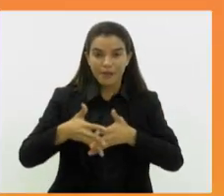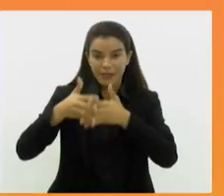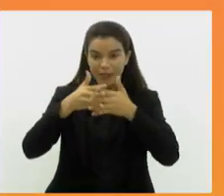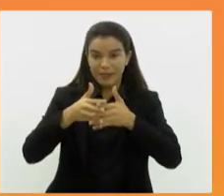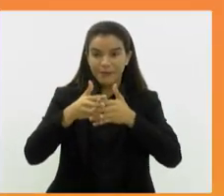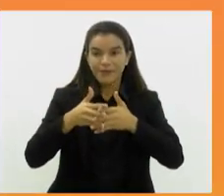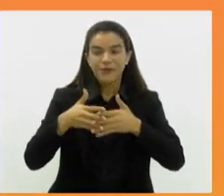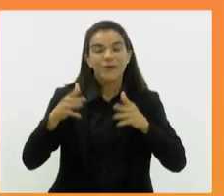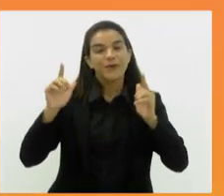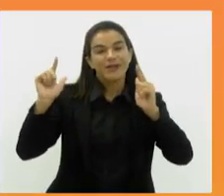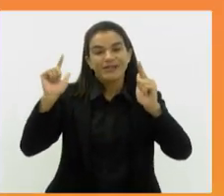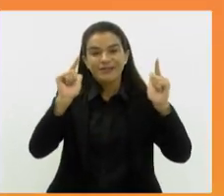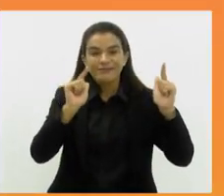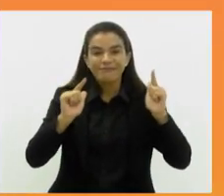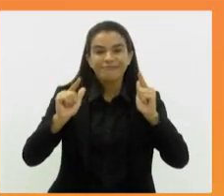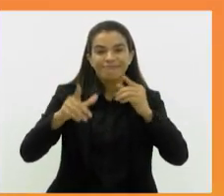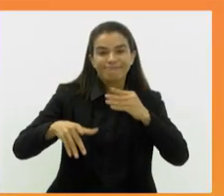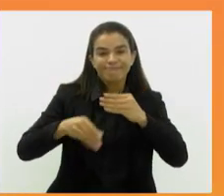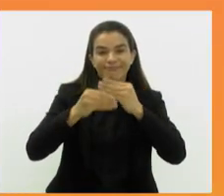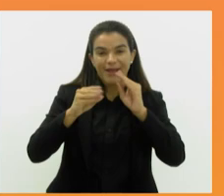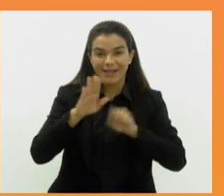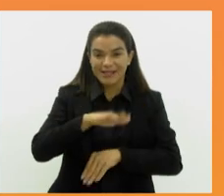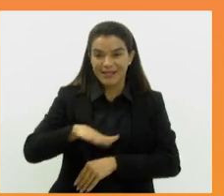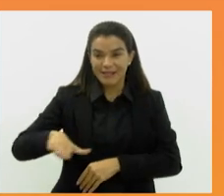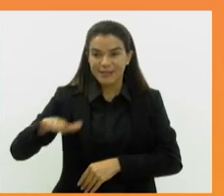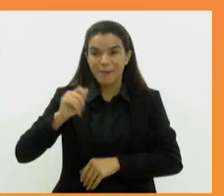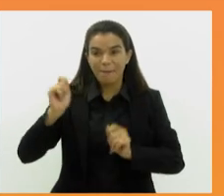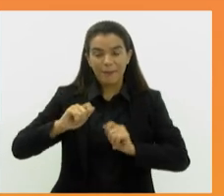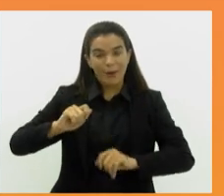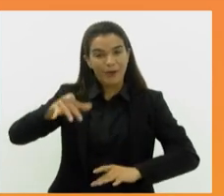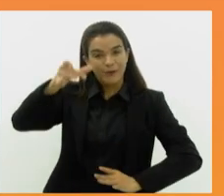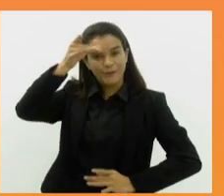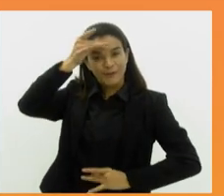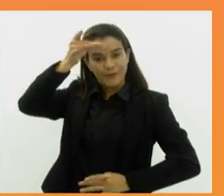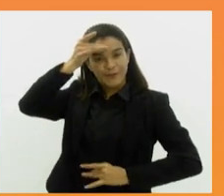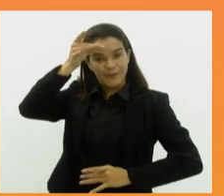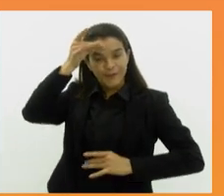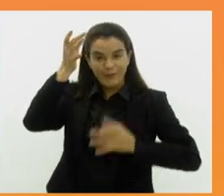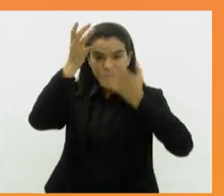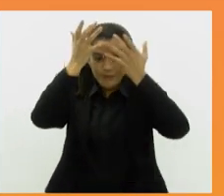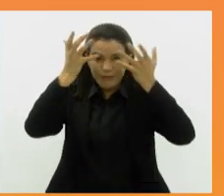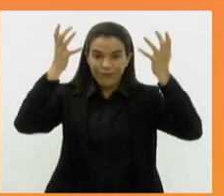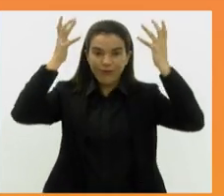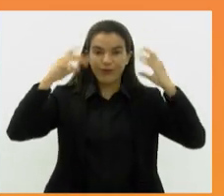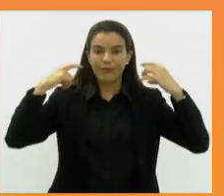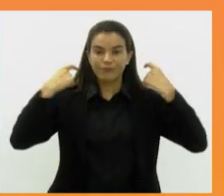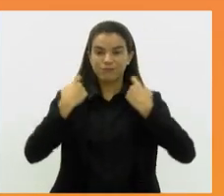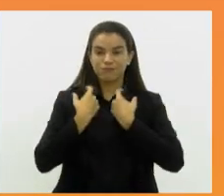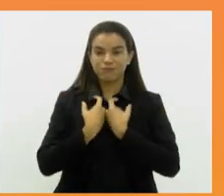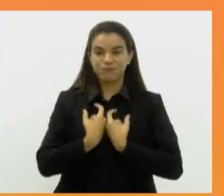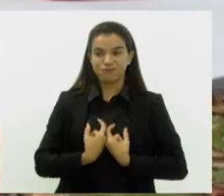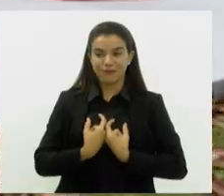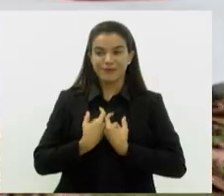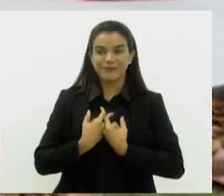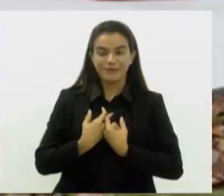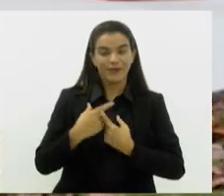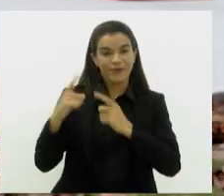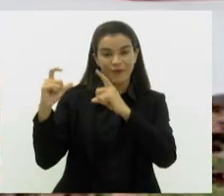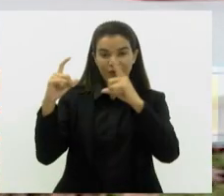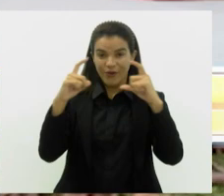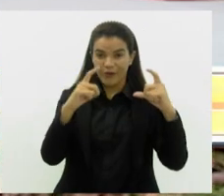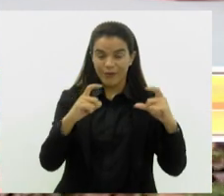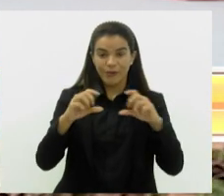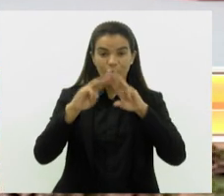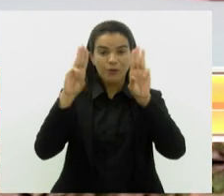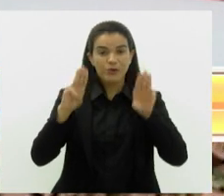extra para as crianças é o espaço onde os visitantes podem vestir réplicas de turbantes e bijuterias da pequena notável e tirar fotos. O Museu